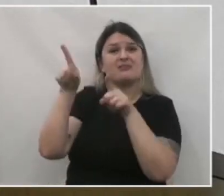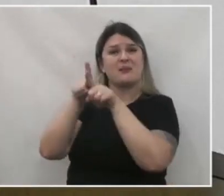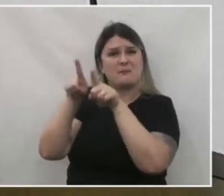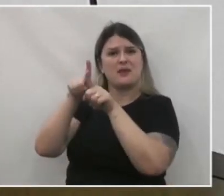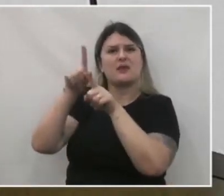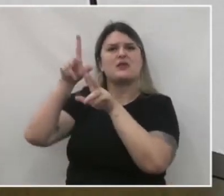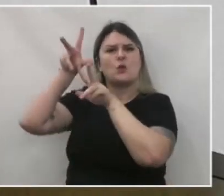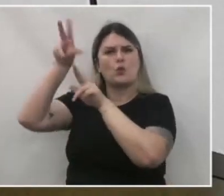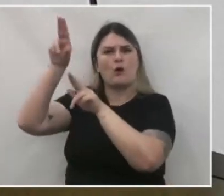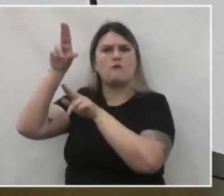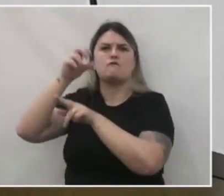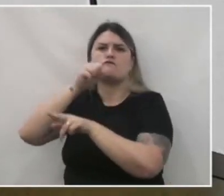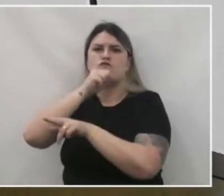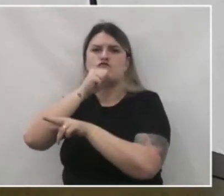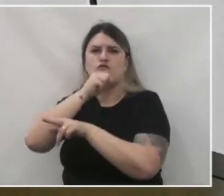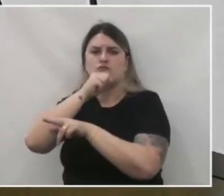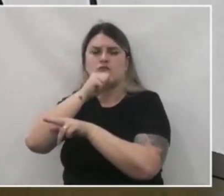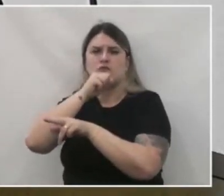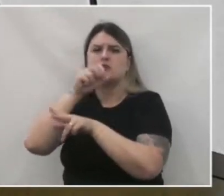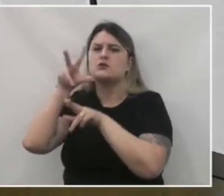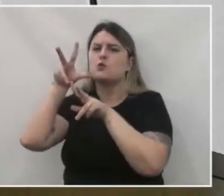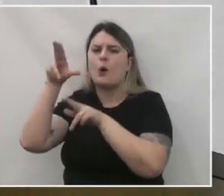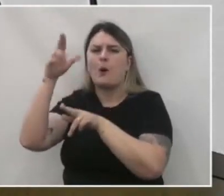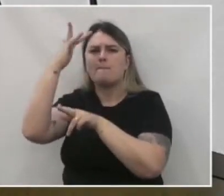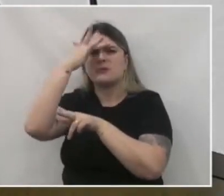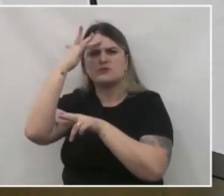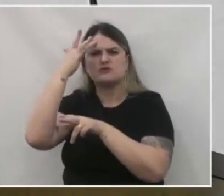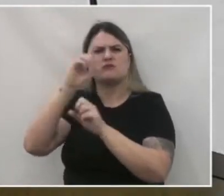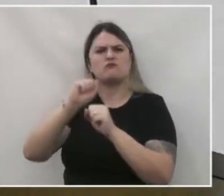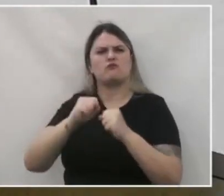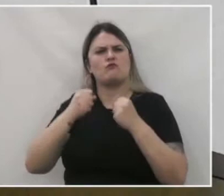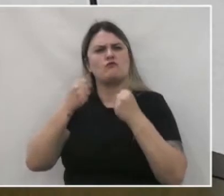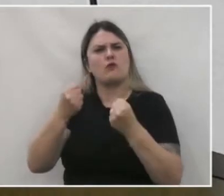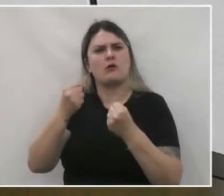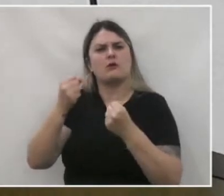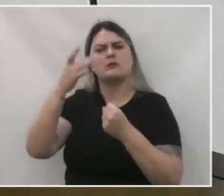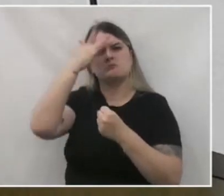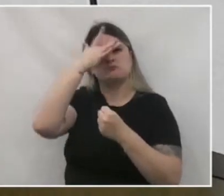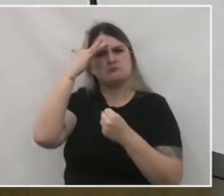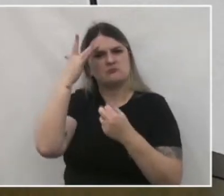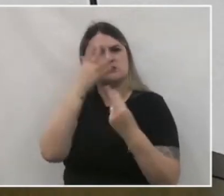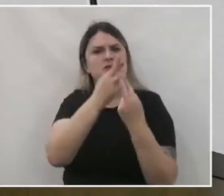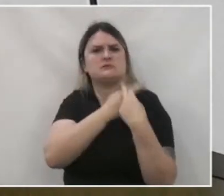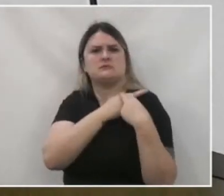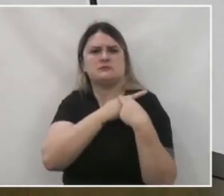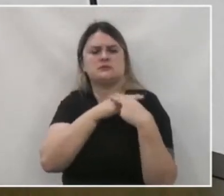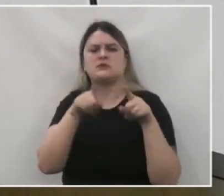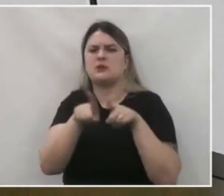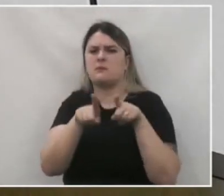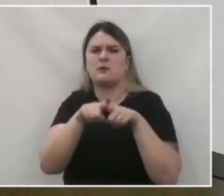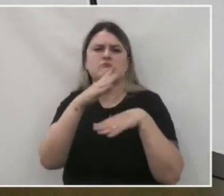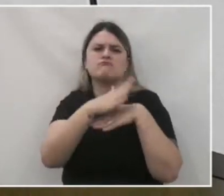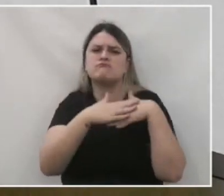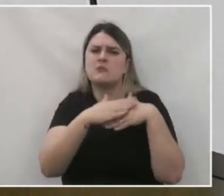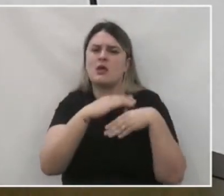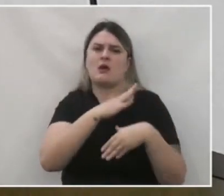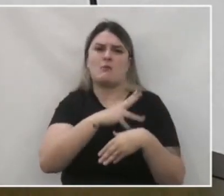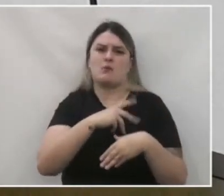exemplar, um porto seguro, forte, responsável e muito amável, que foi meu avô.